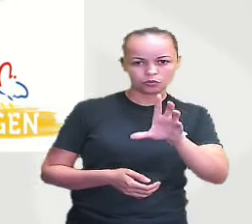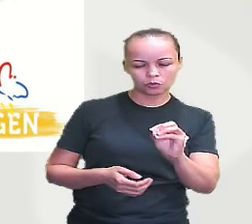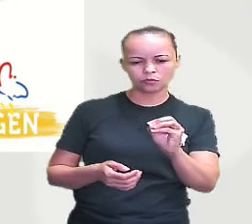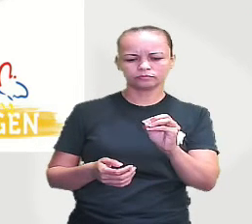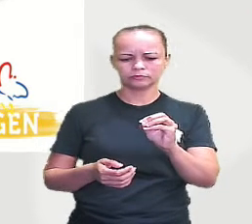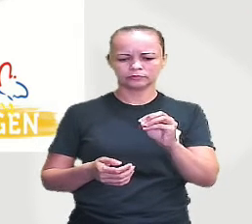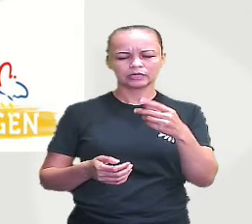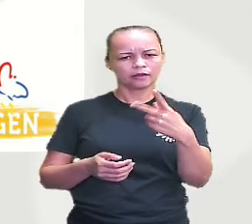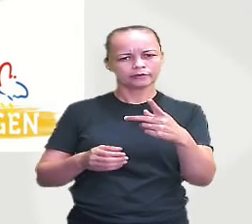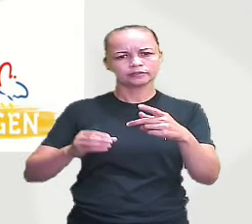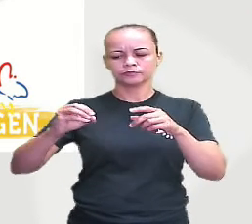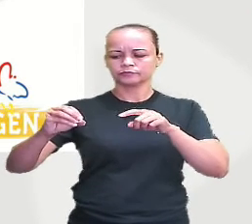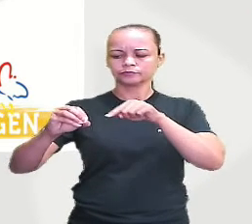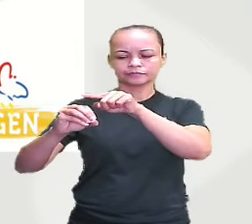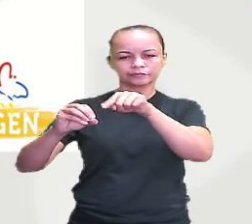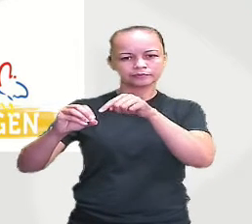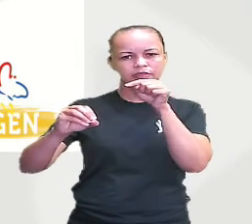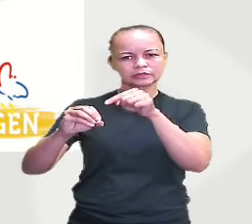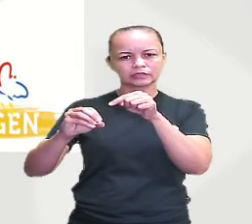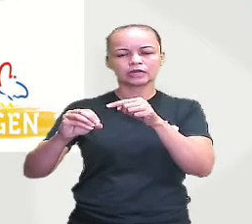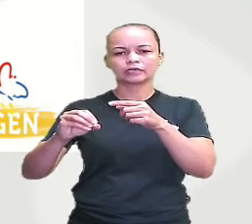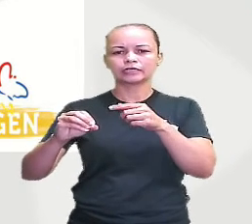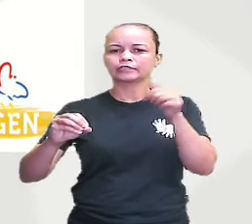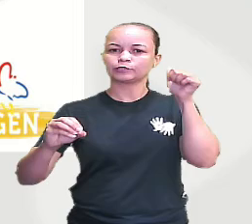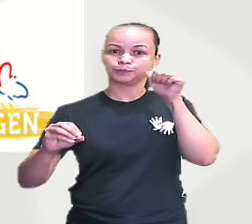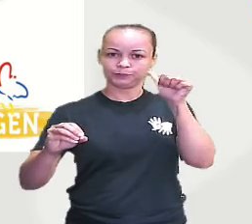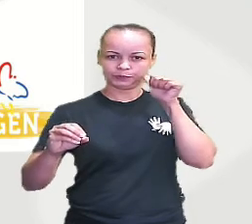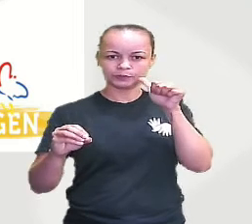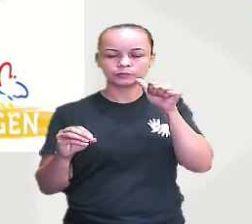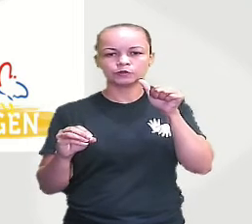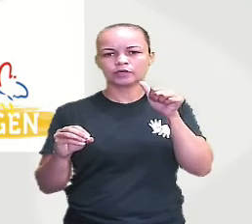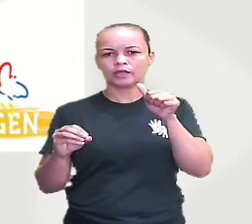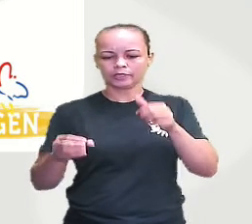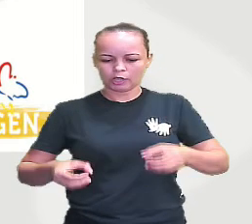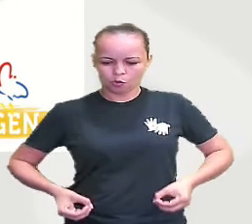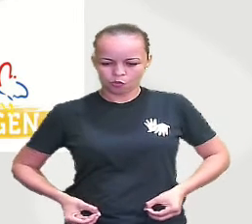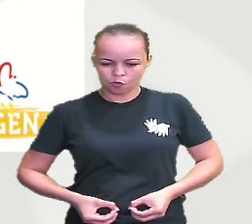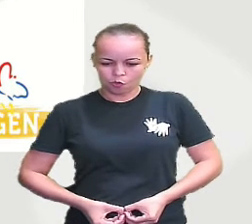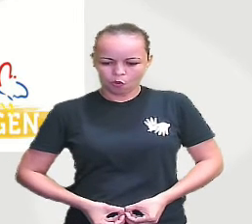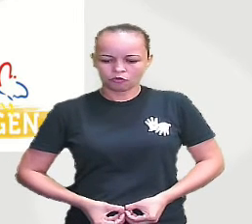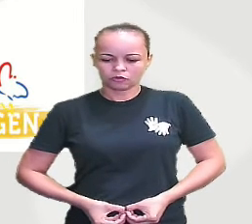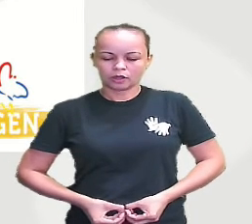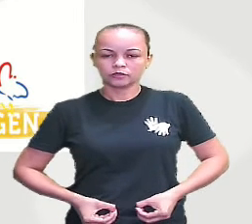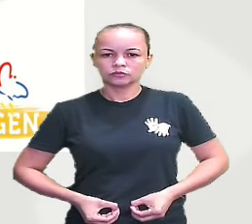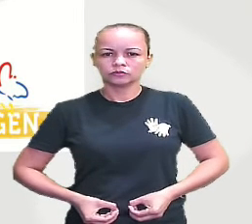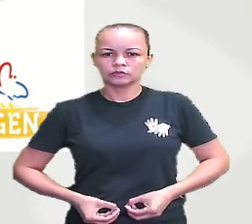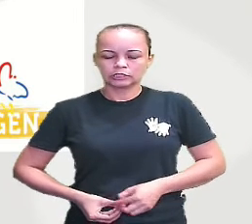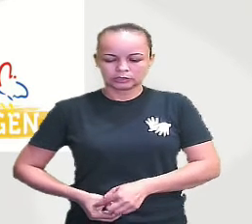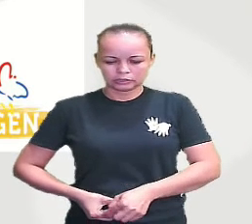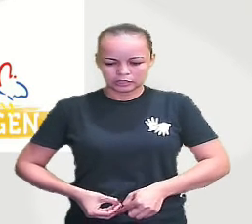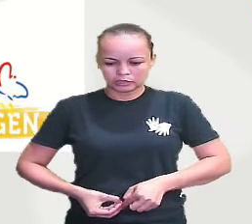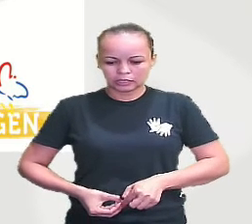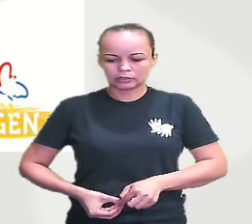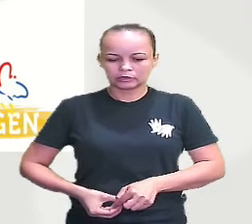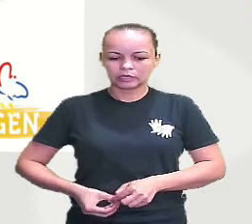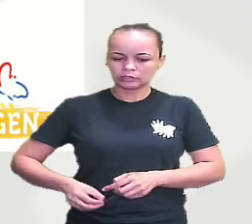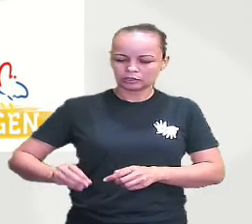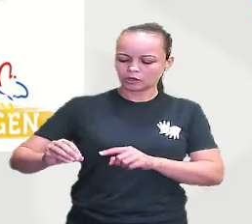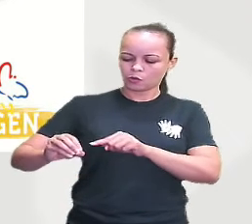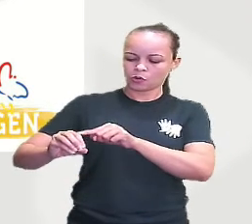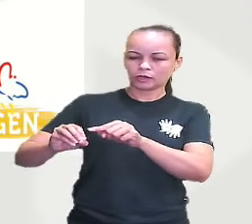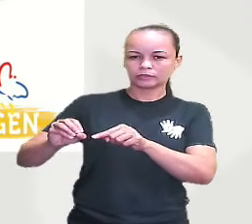produzida lá nas gônodas femininas, no ovário, é a gente perceber como ela também é complexa. Ela vai ter ali a corona radial,